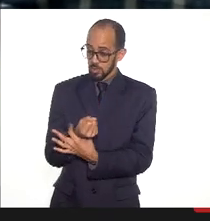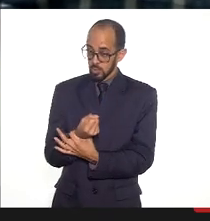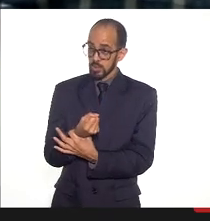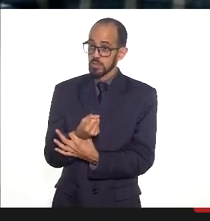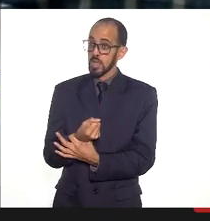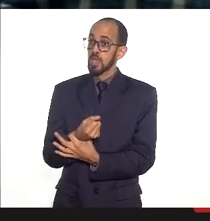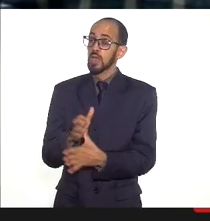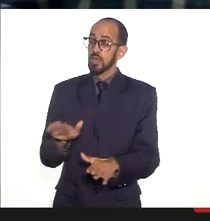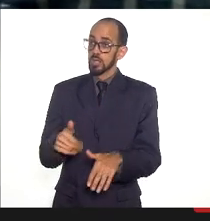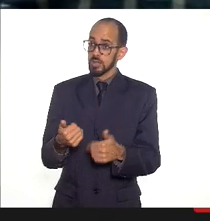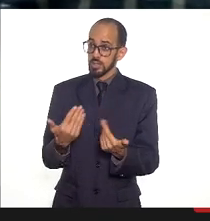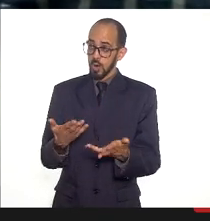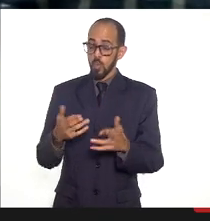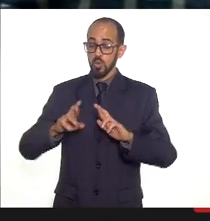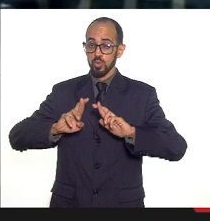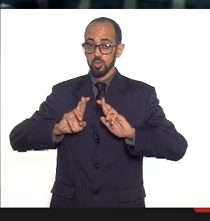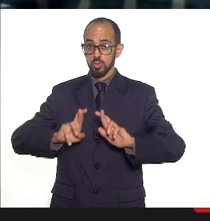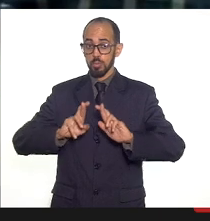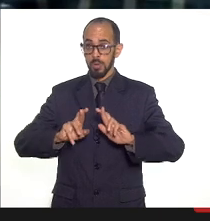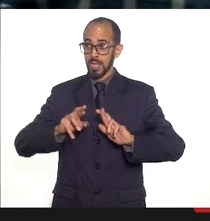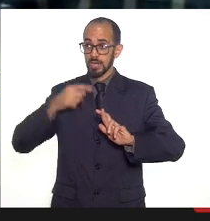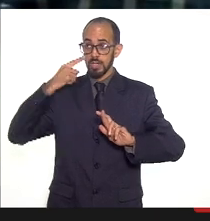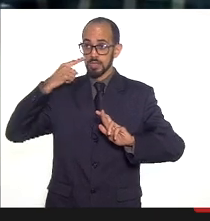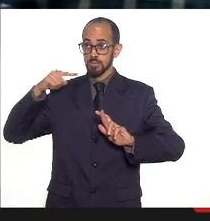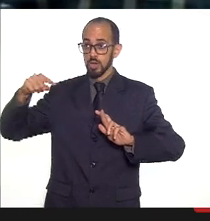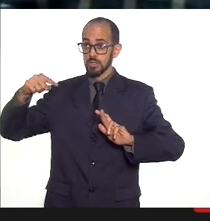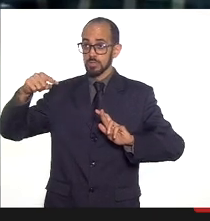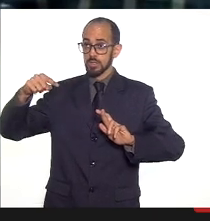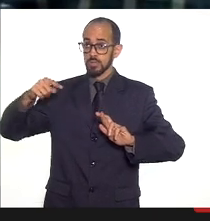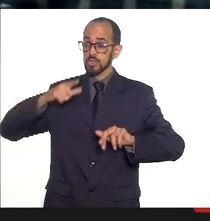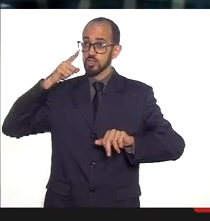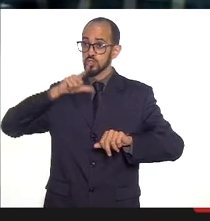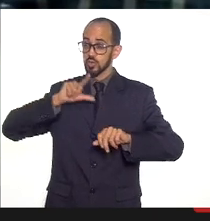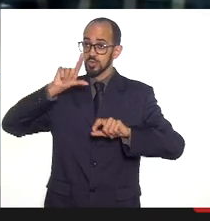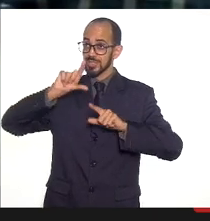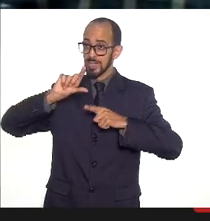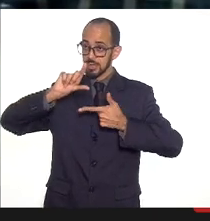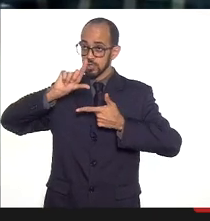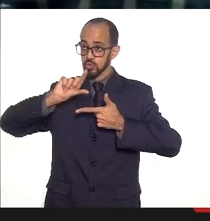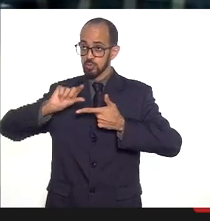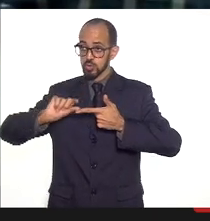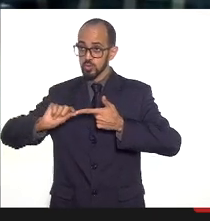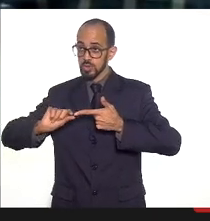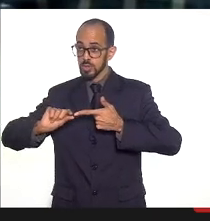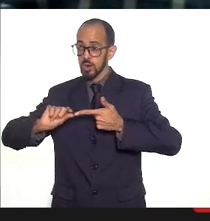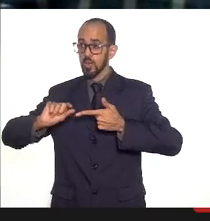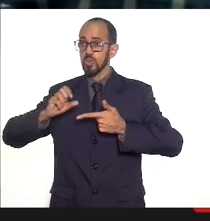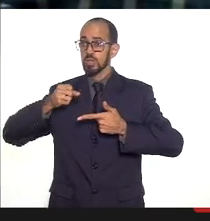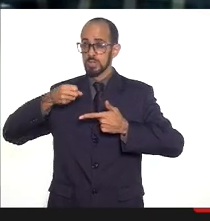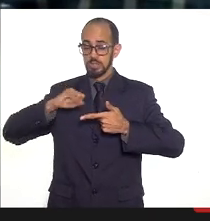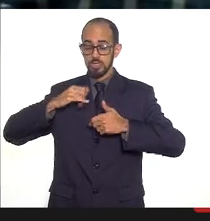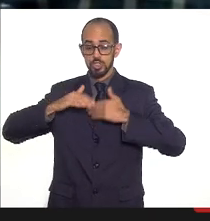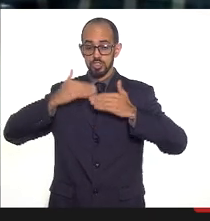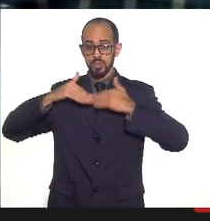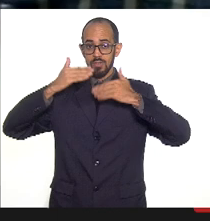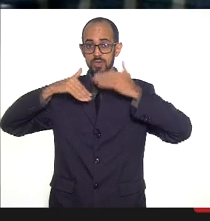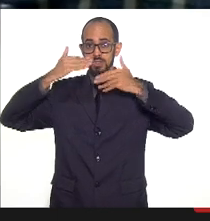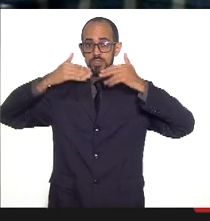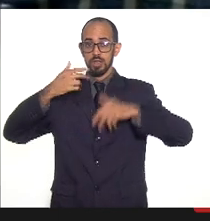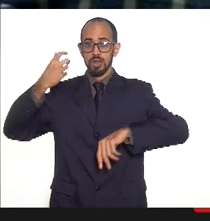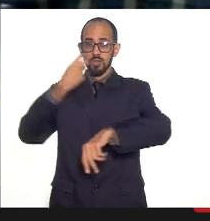tendência para as próximas semanas é a gente consolidar esse ritmo de queda e na medida que a gente avança na vacinação é